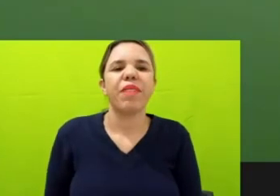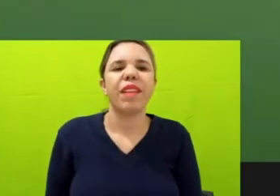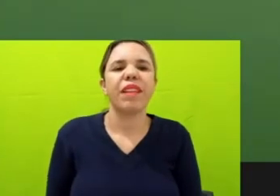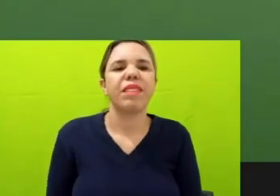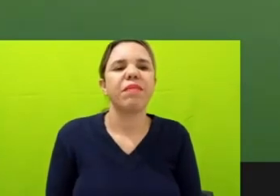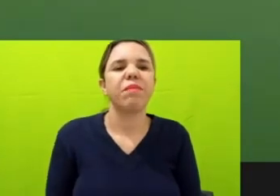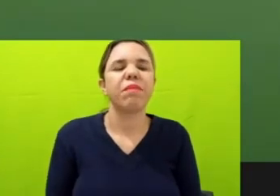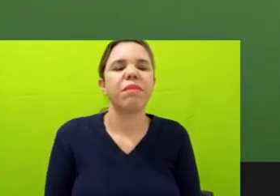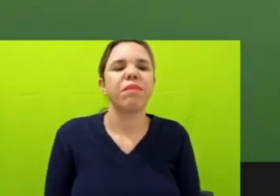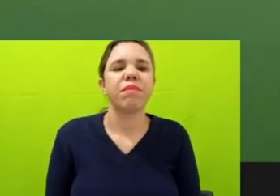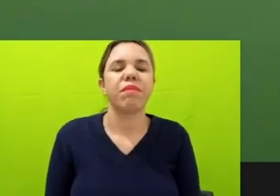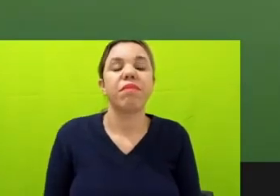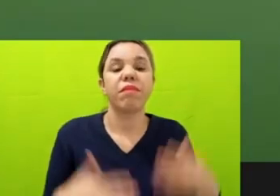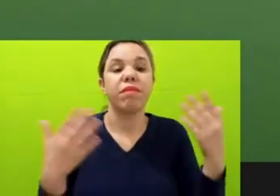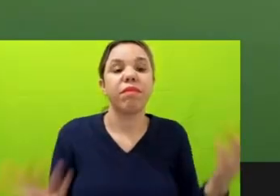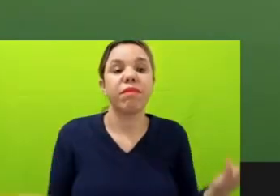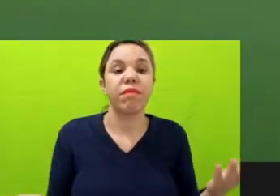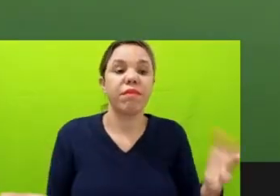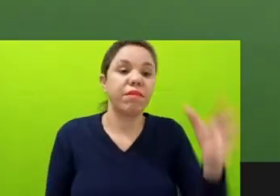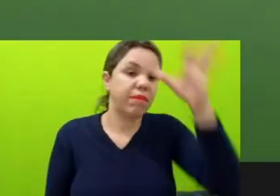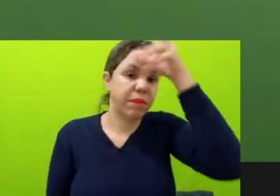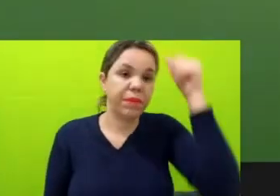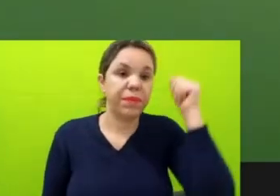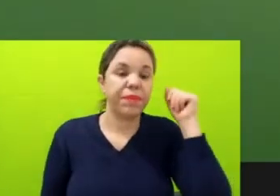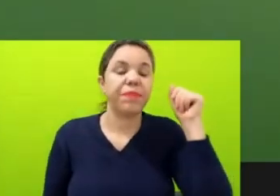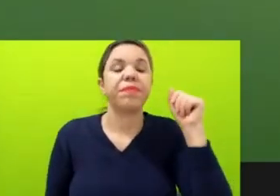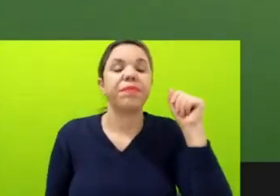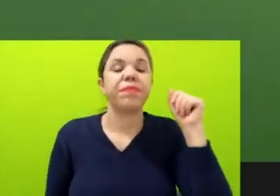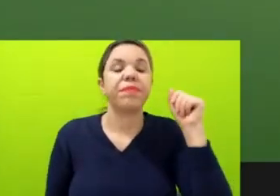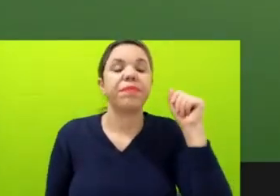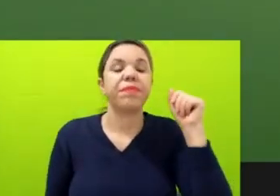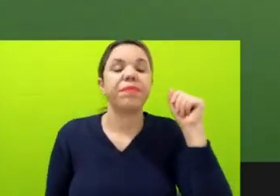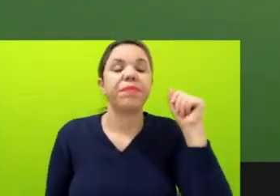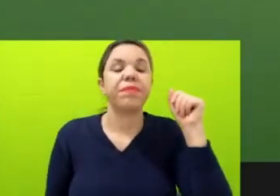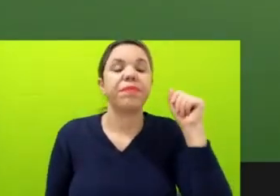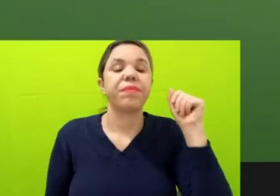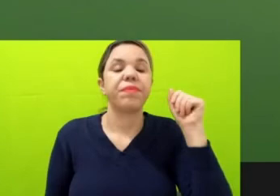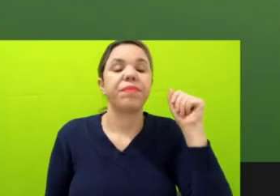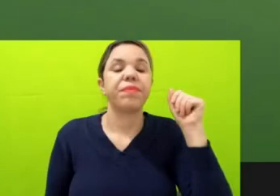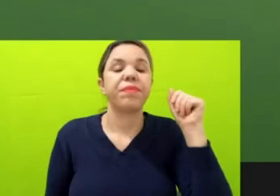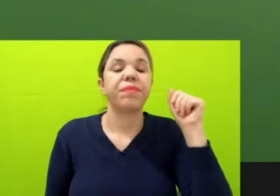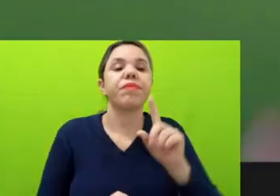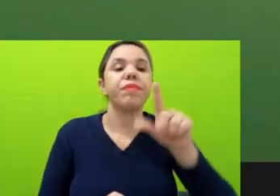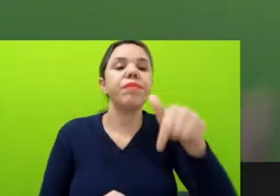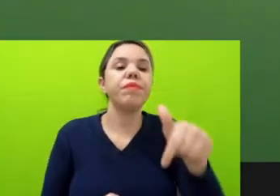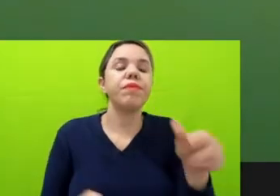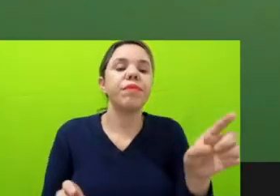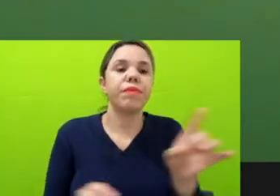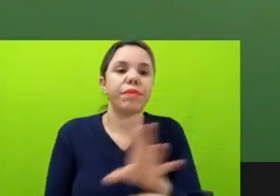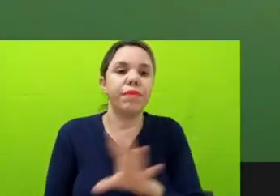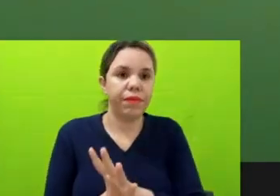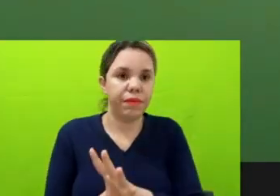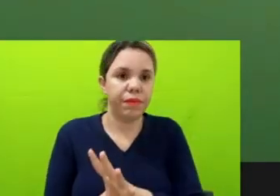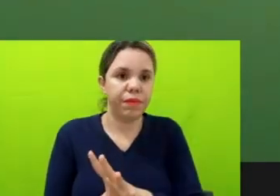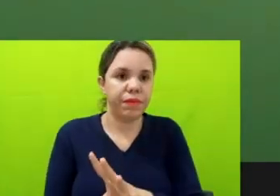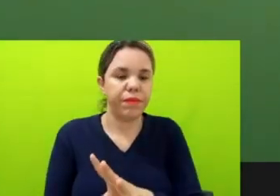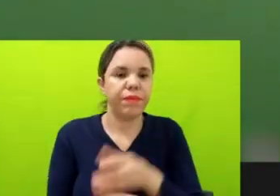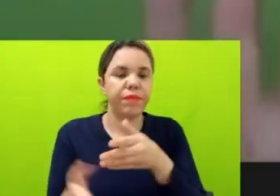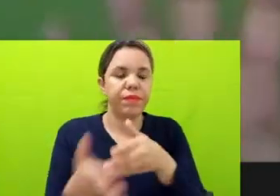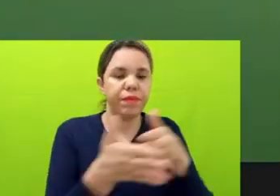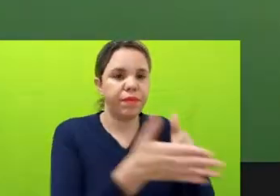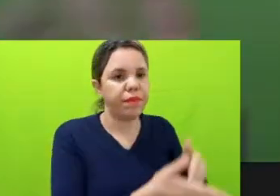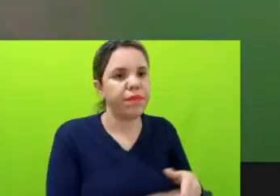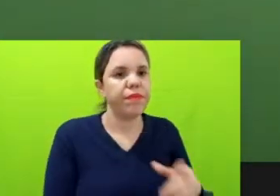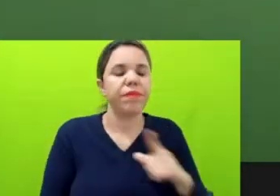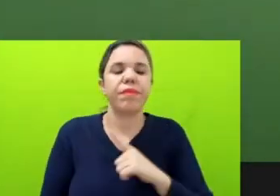Então, e aí no Amazonas, por exemplo, a gente conseguiu, depois de todos os embates que nós tivemos, que